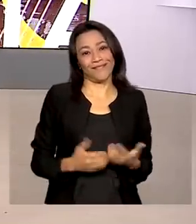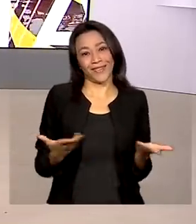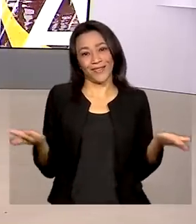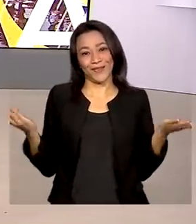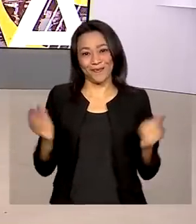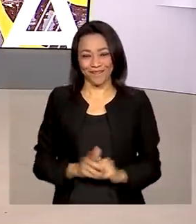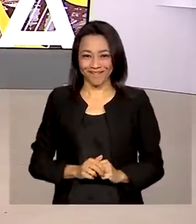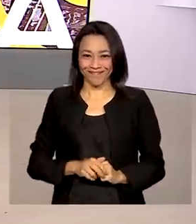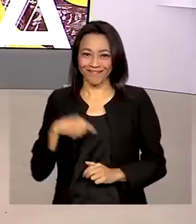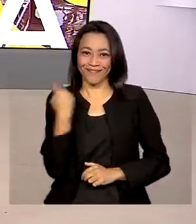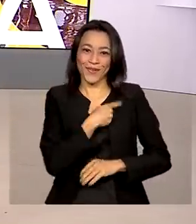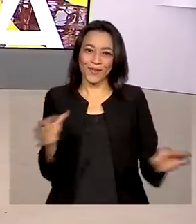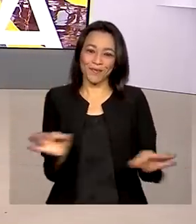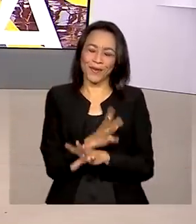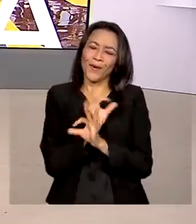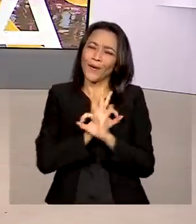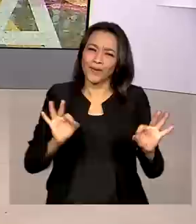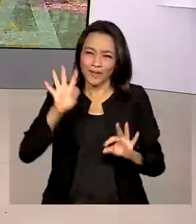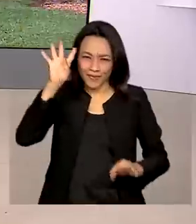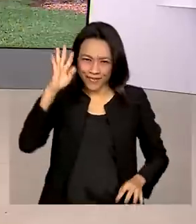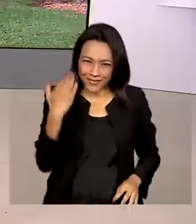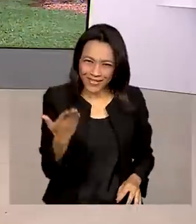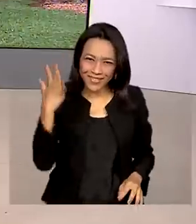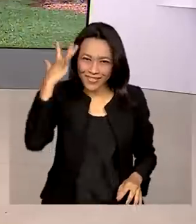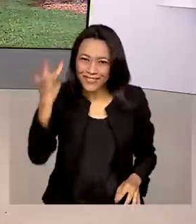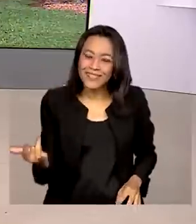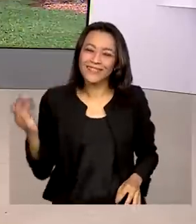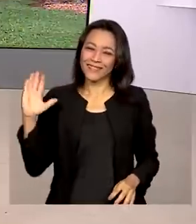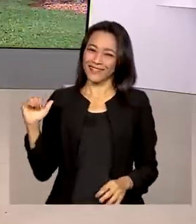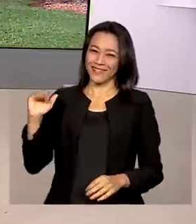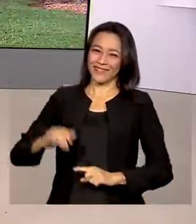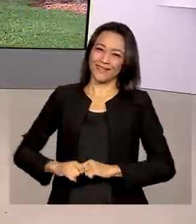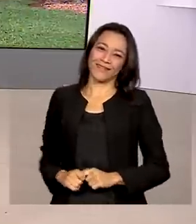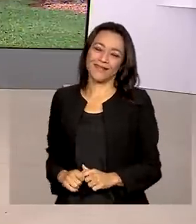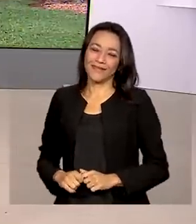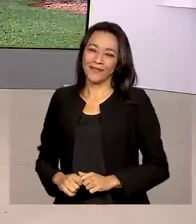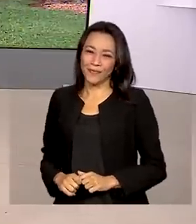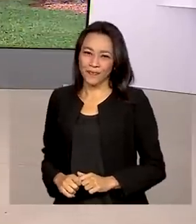É isso, a gente fica por aqui. Uma ótima quarta-feira para você e até amanhã. Tchau, tchau.